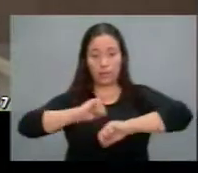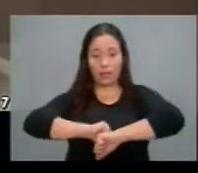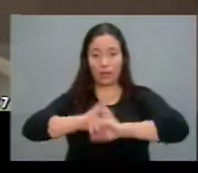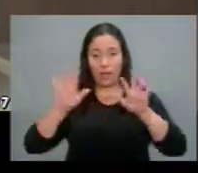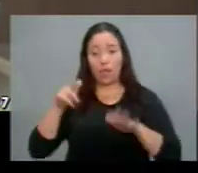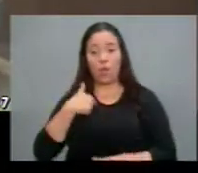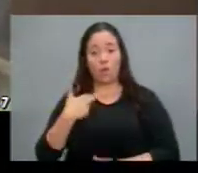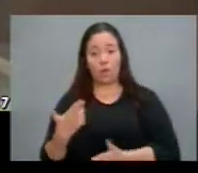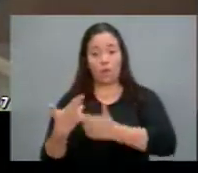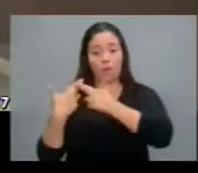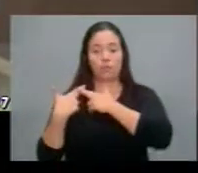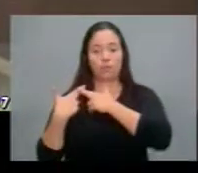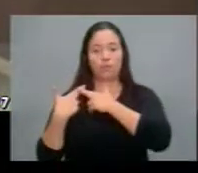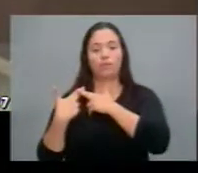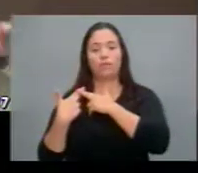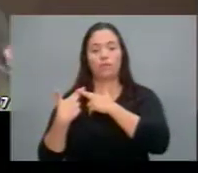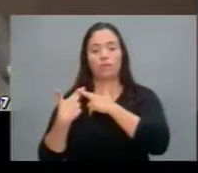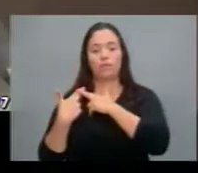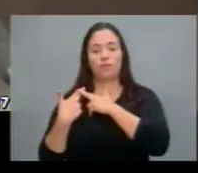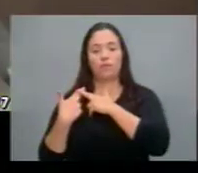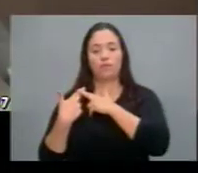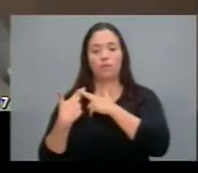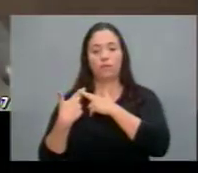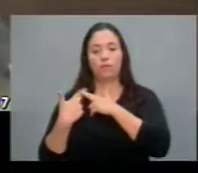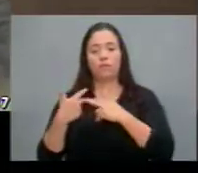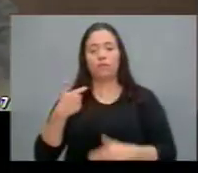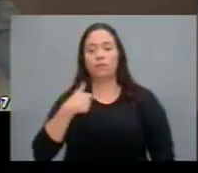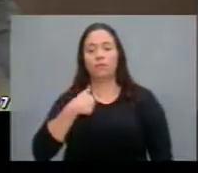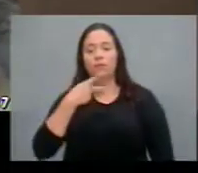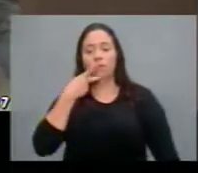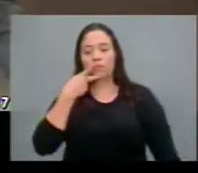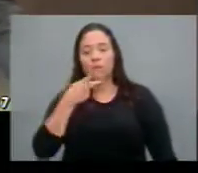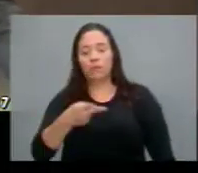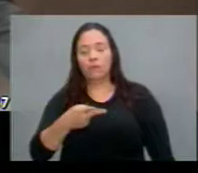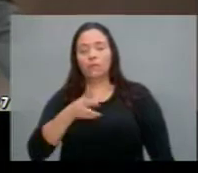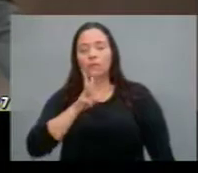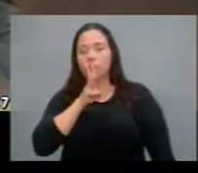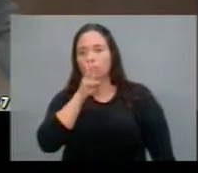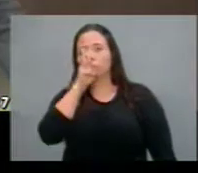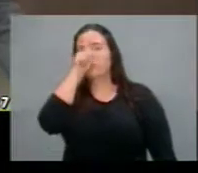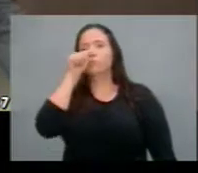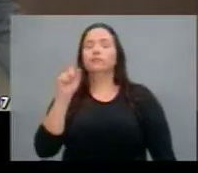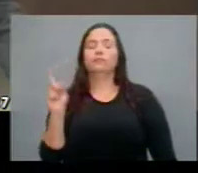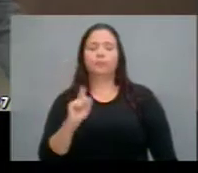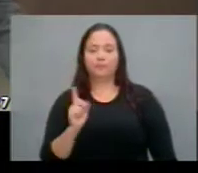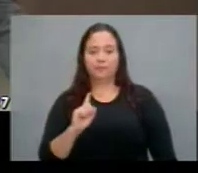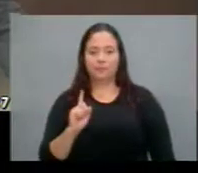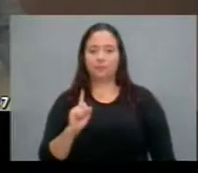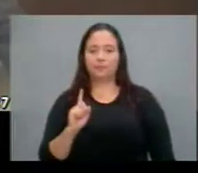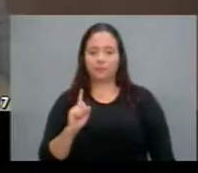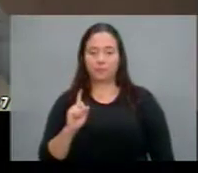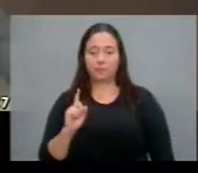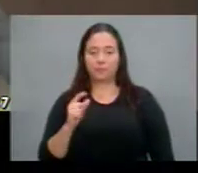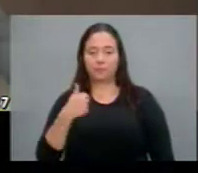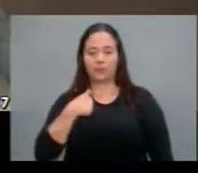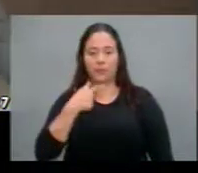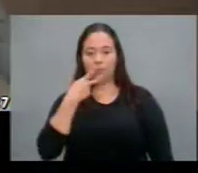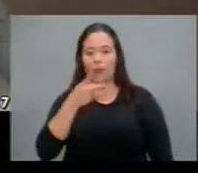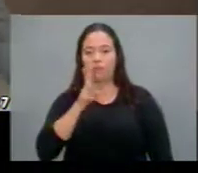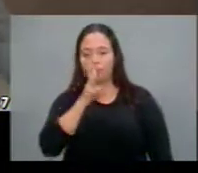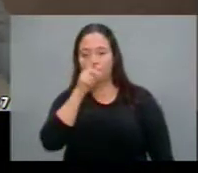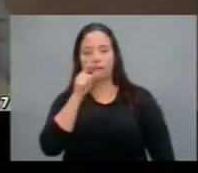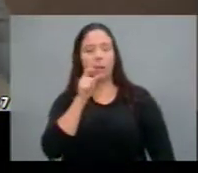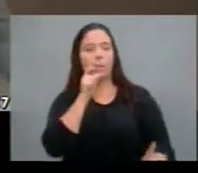responsável eu não estou levantando ao vento ilações eu não estou